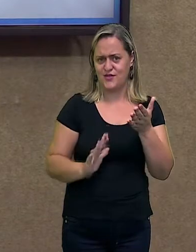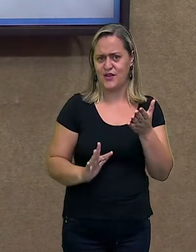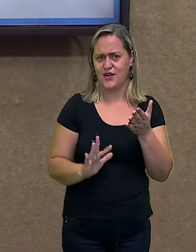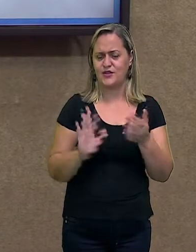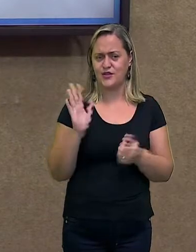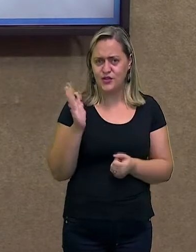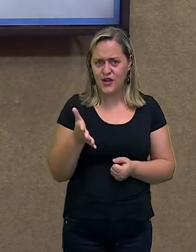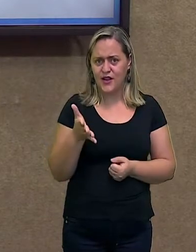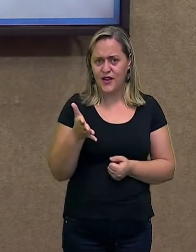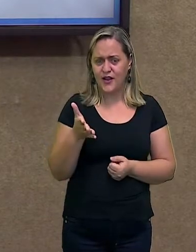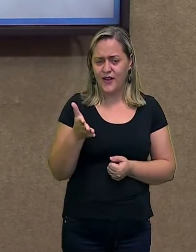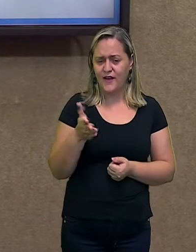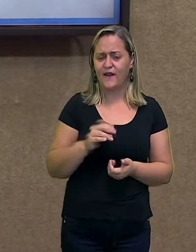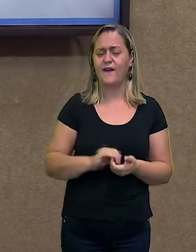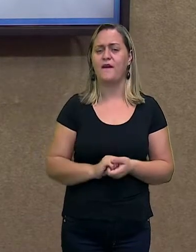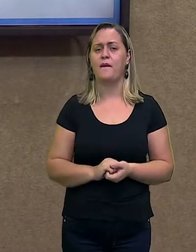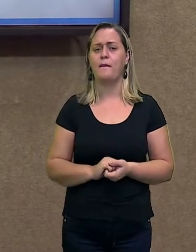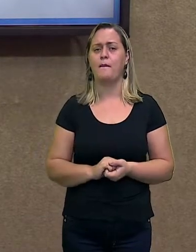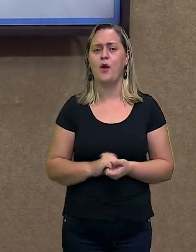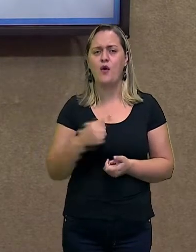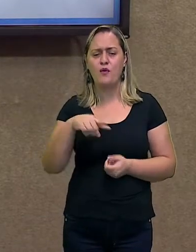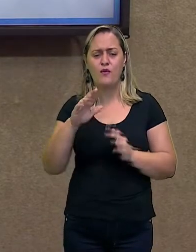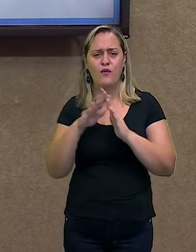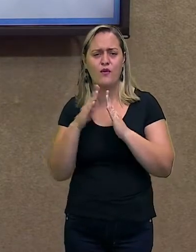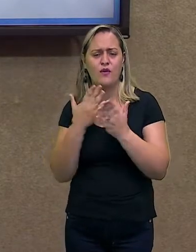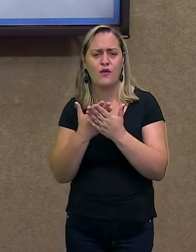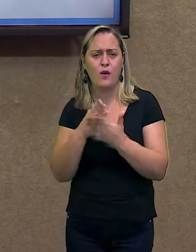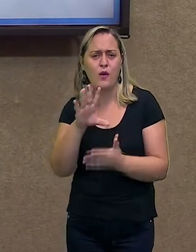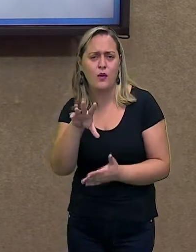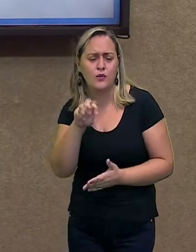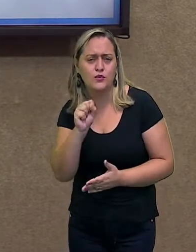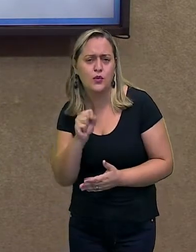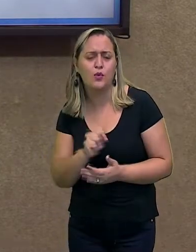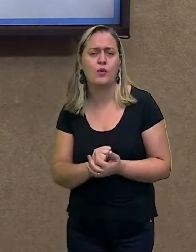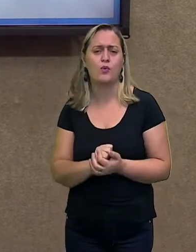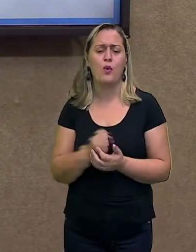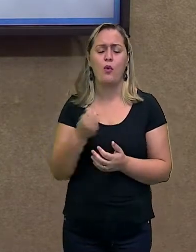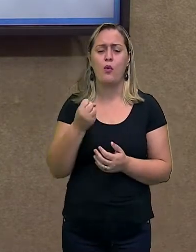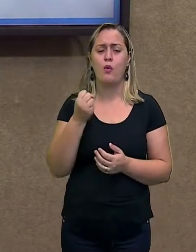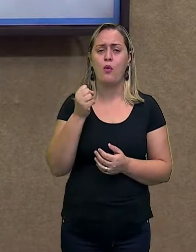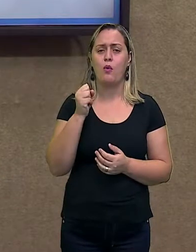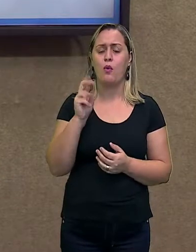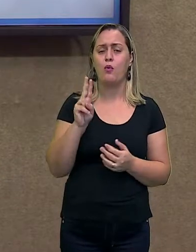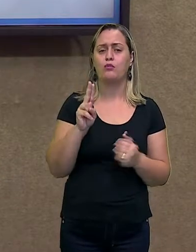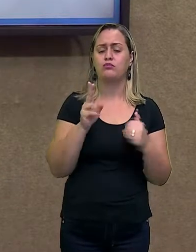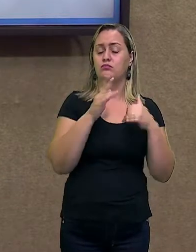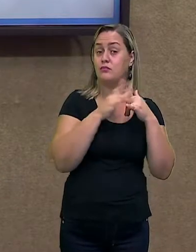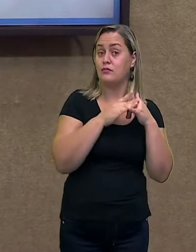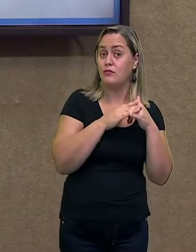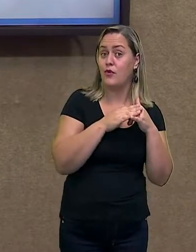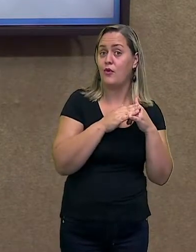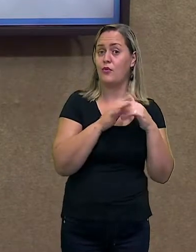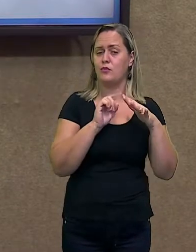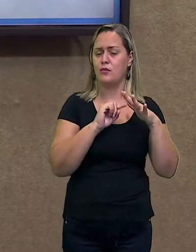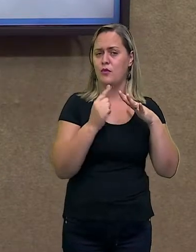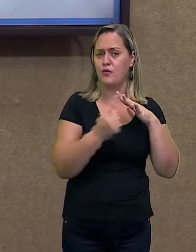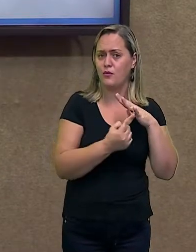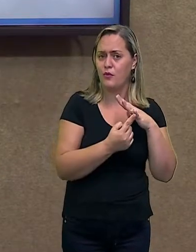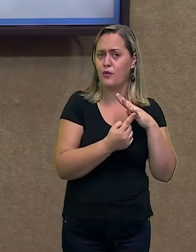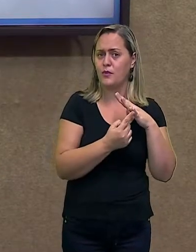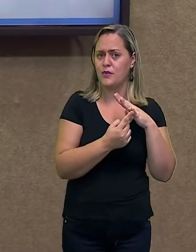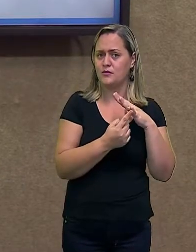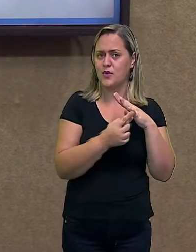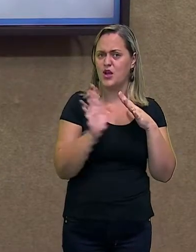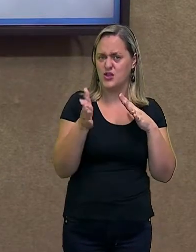plataforma Smédia, ou você foi na escola e buscou. Mas hoje nós vamos aprender a usar essa técnica.